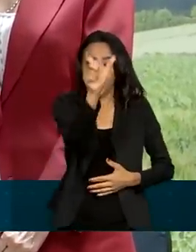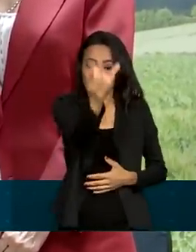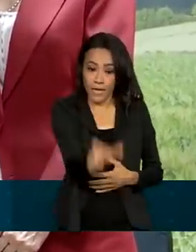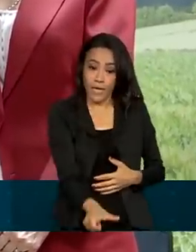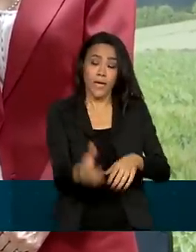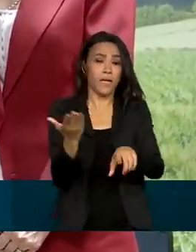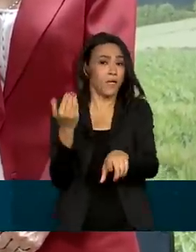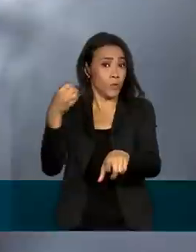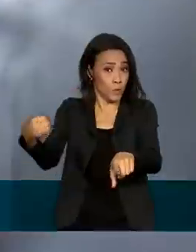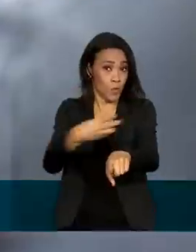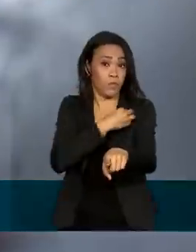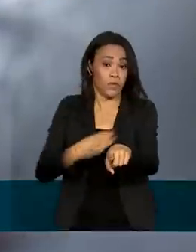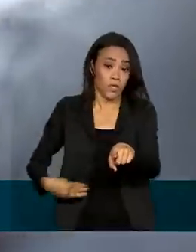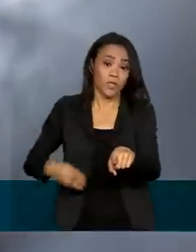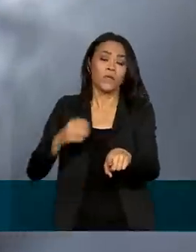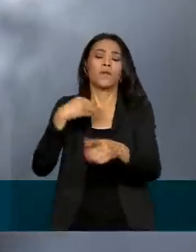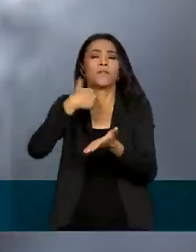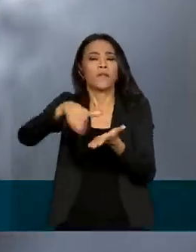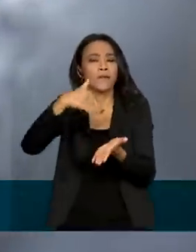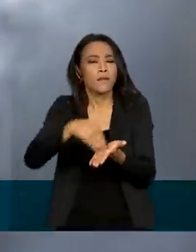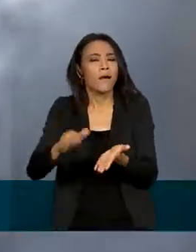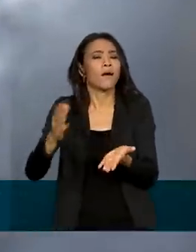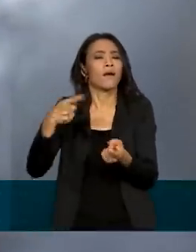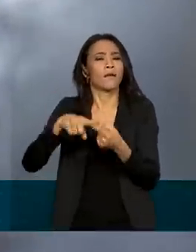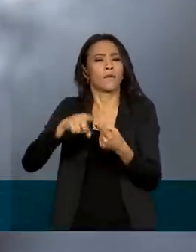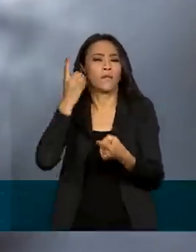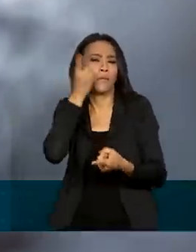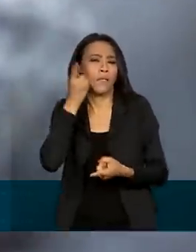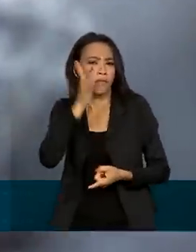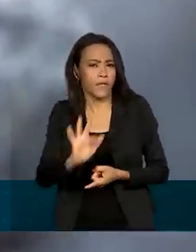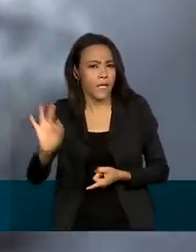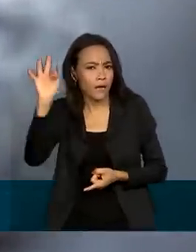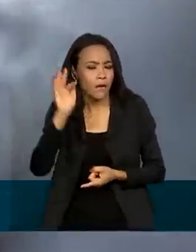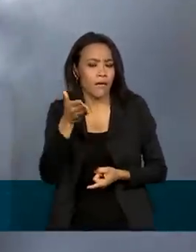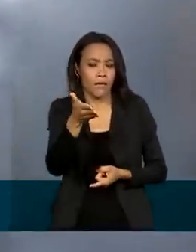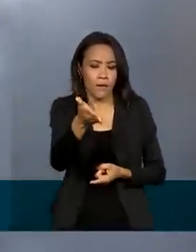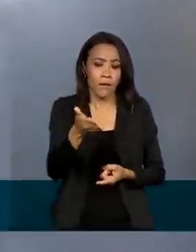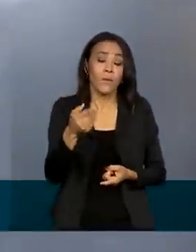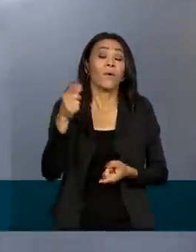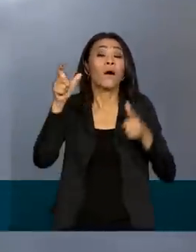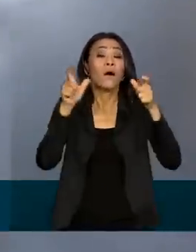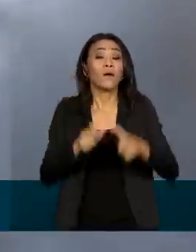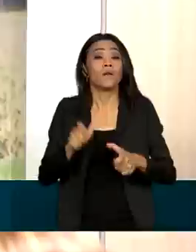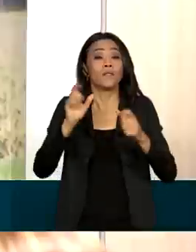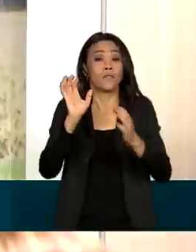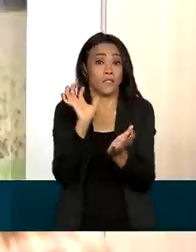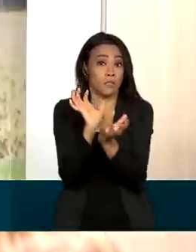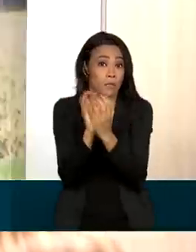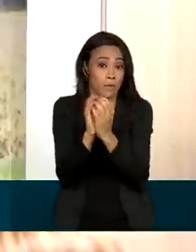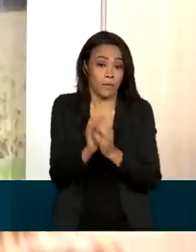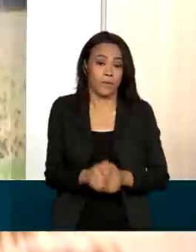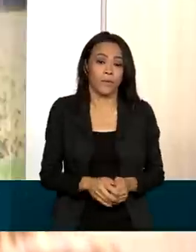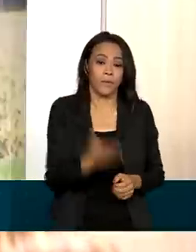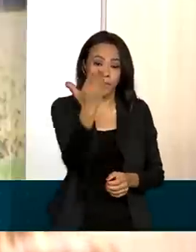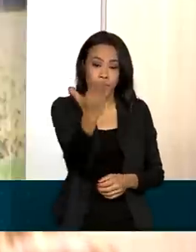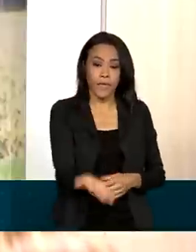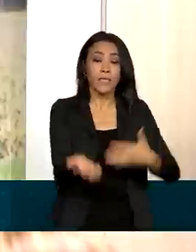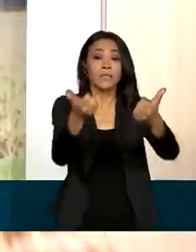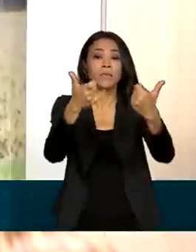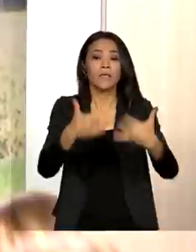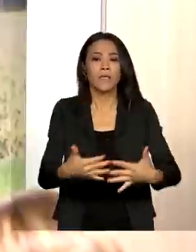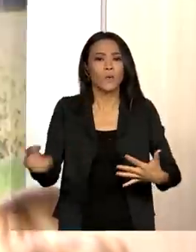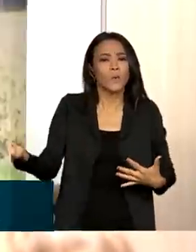deputado federal e secretário de Estado em mais de uma legislatura em Pernambuco. O novo ministério